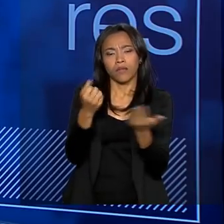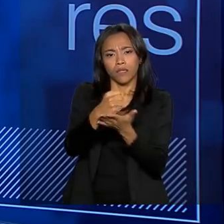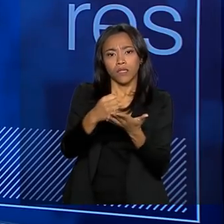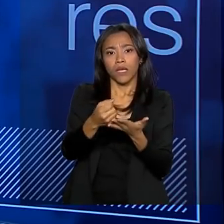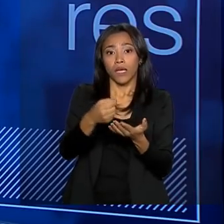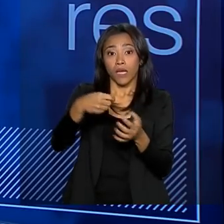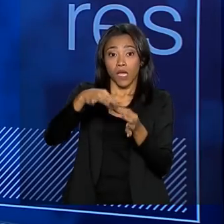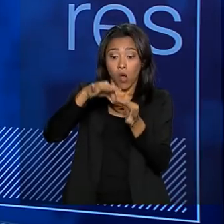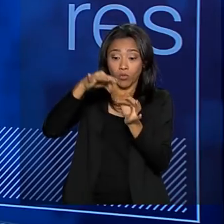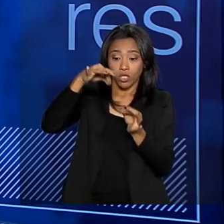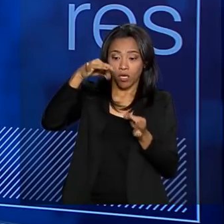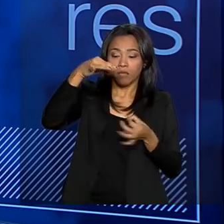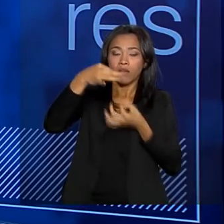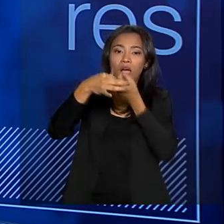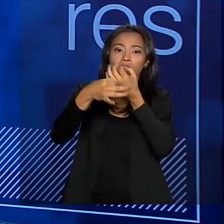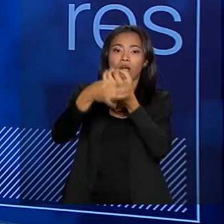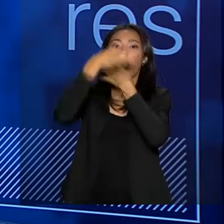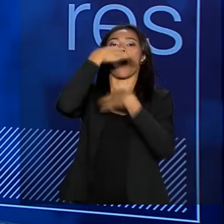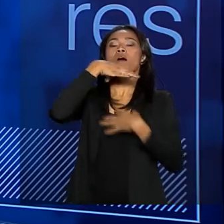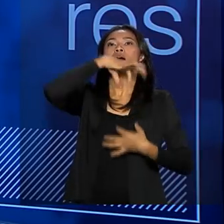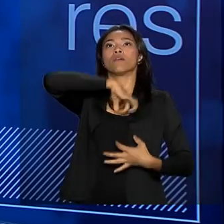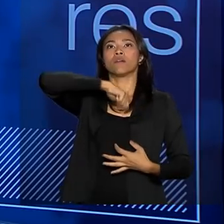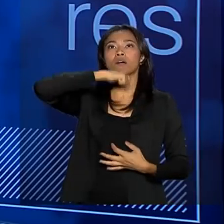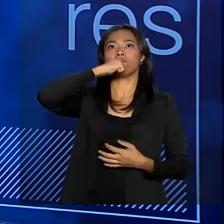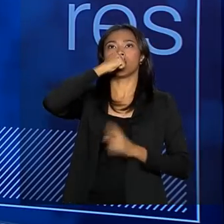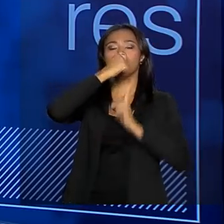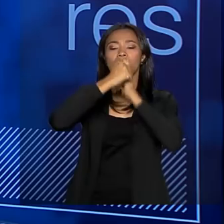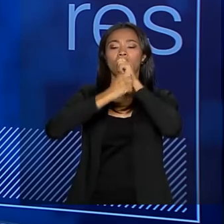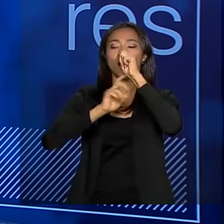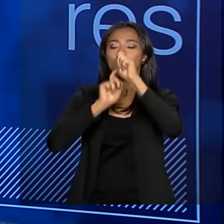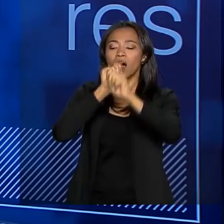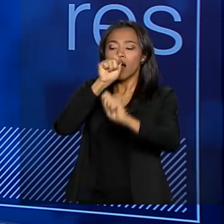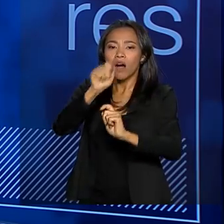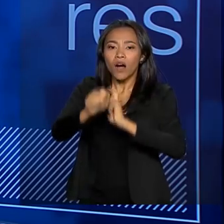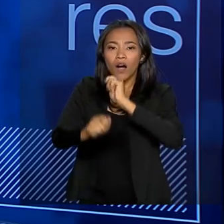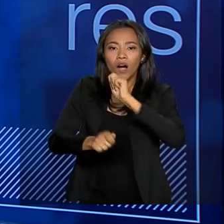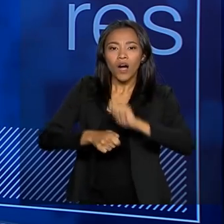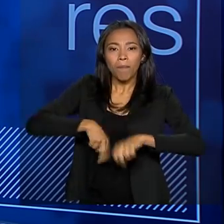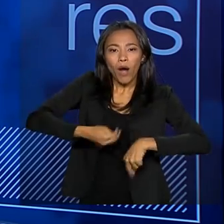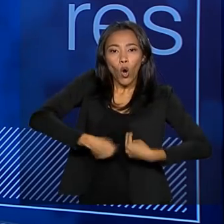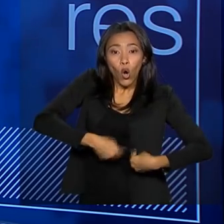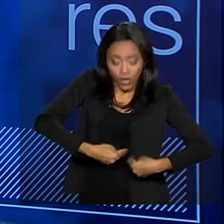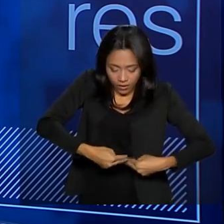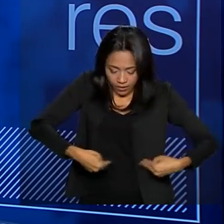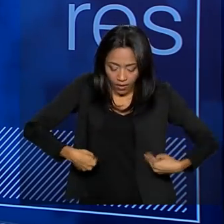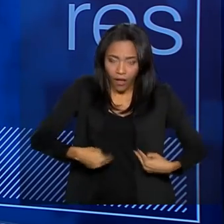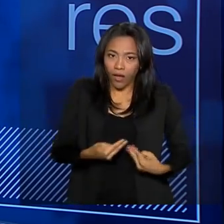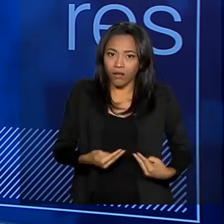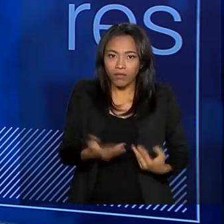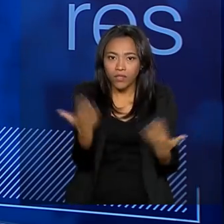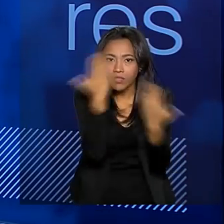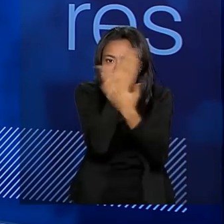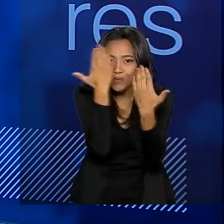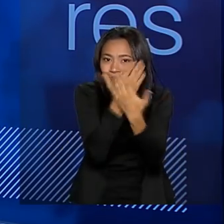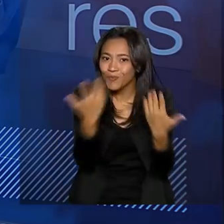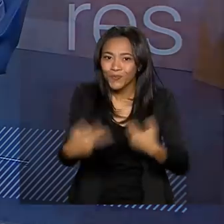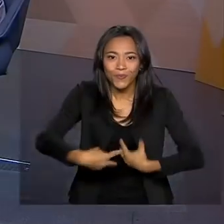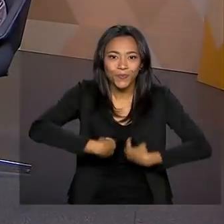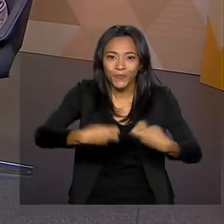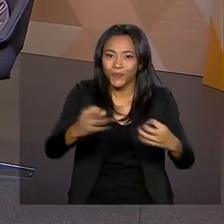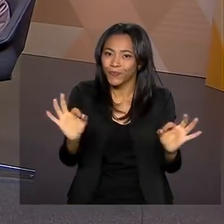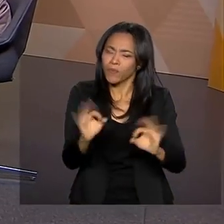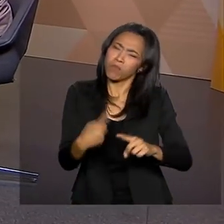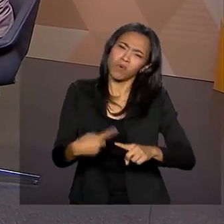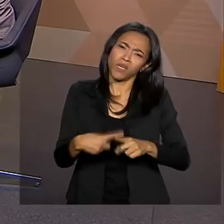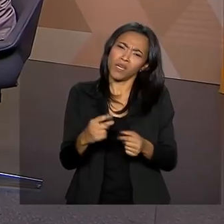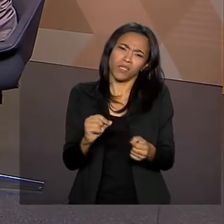em linha, engolindo objetos e puxando para cortar o estômago, para rasgar o estômago e a gente não vê a cicatriz. Por que